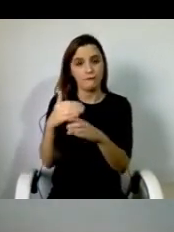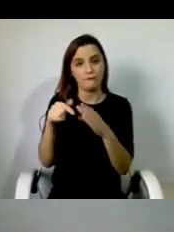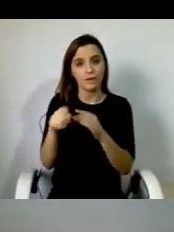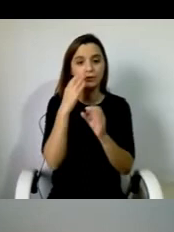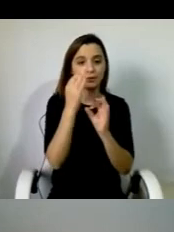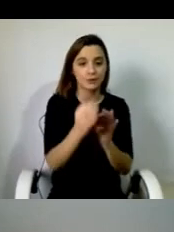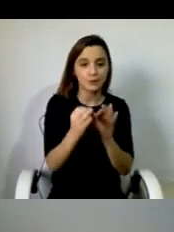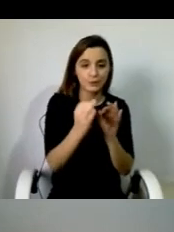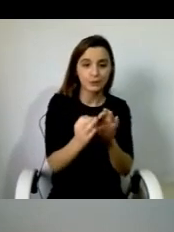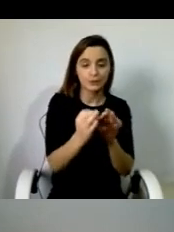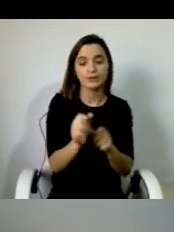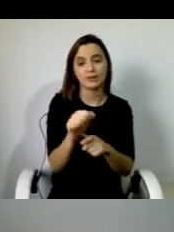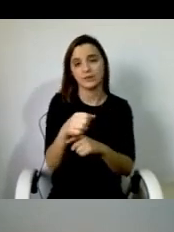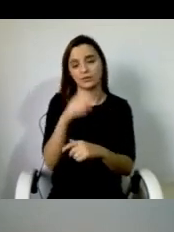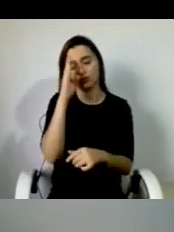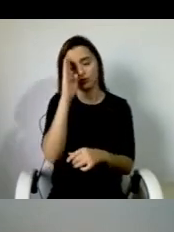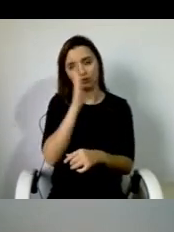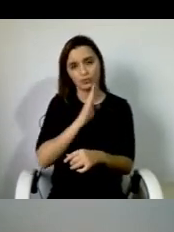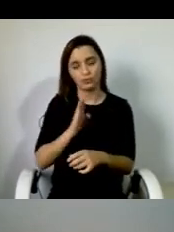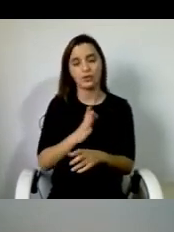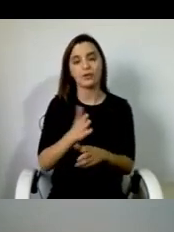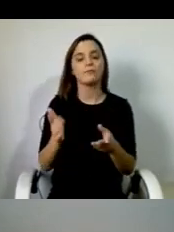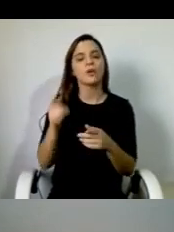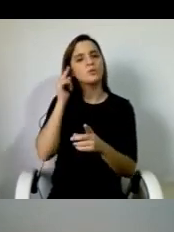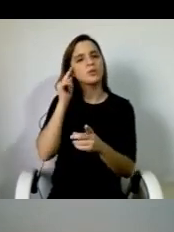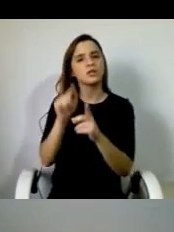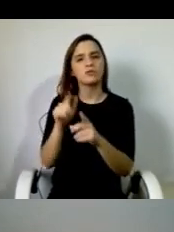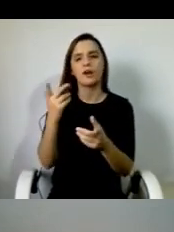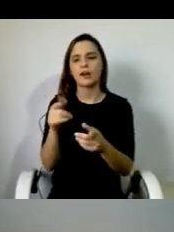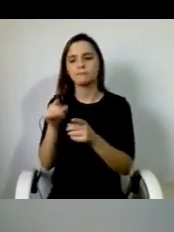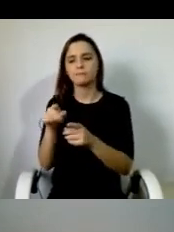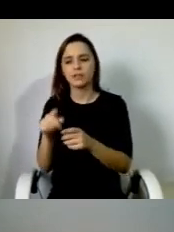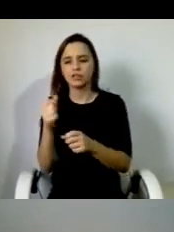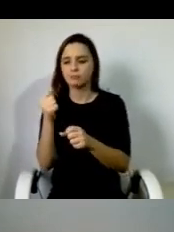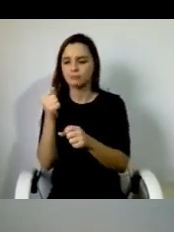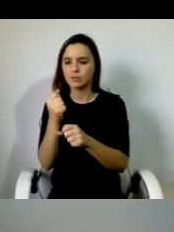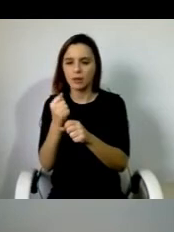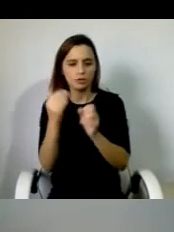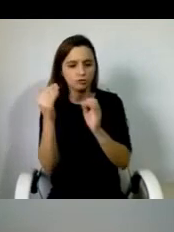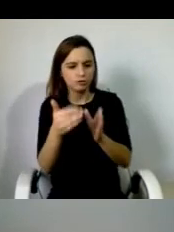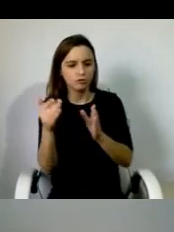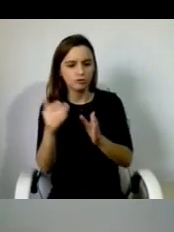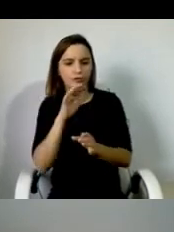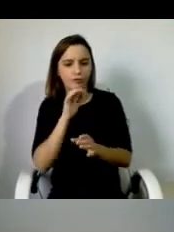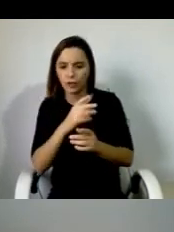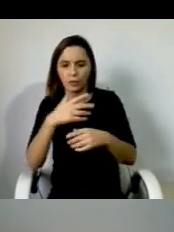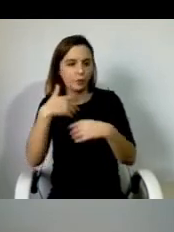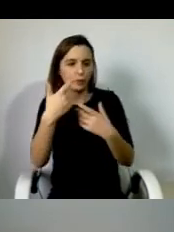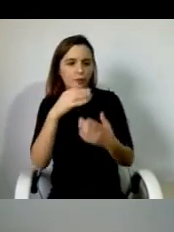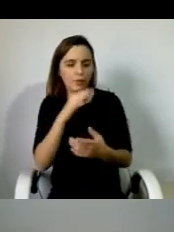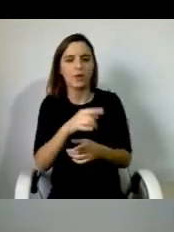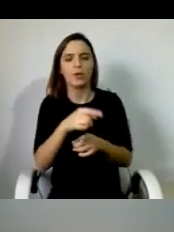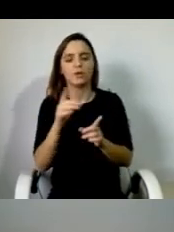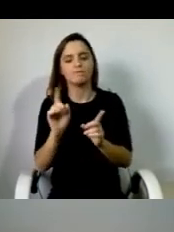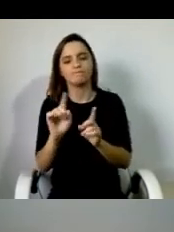cuidador mais próximo, e esse era um dos nossos objetivos. Sabemos também que a institucionalização